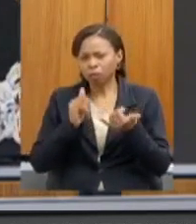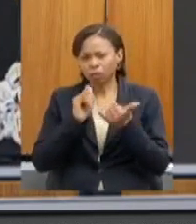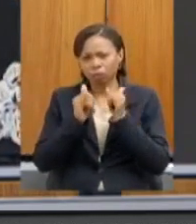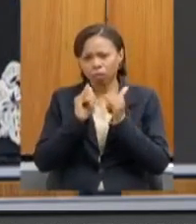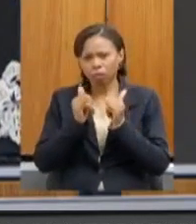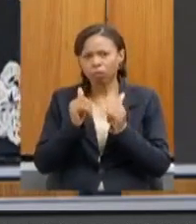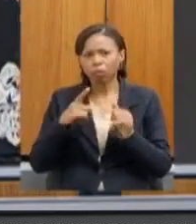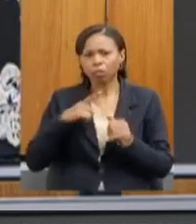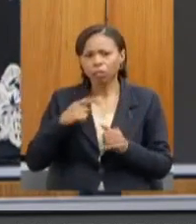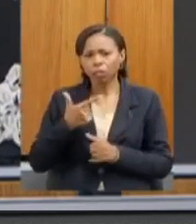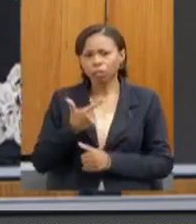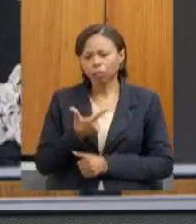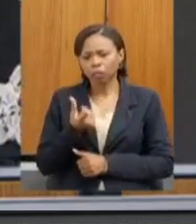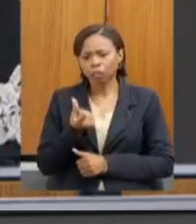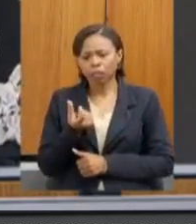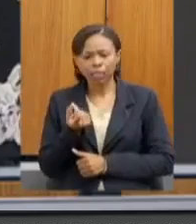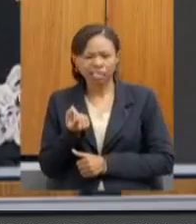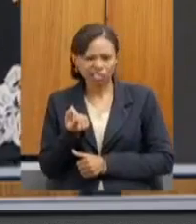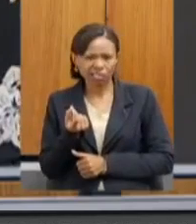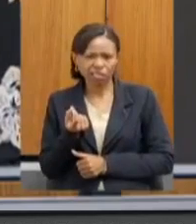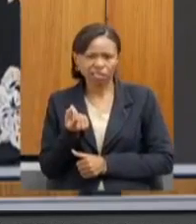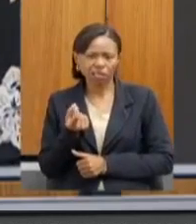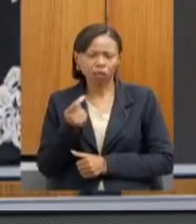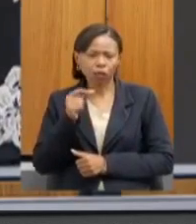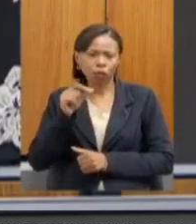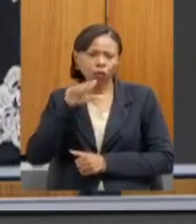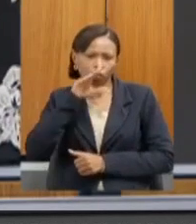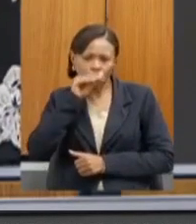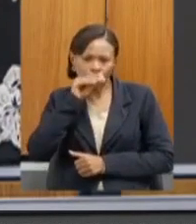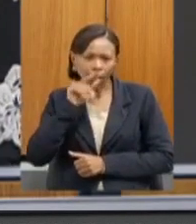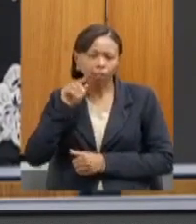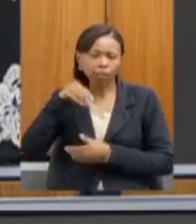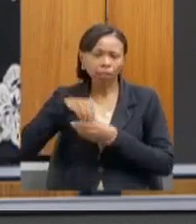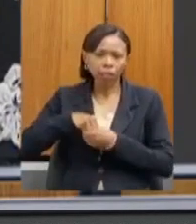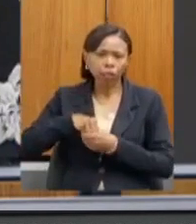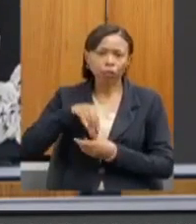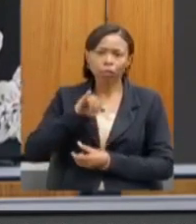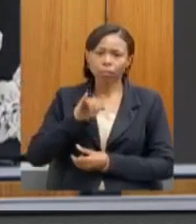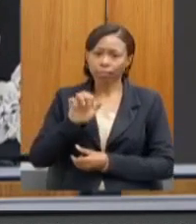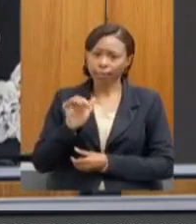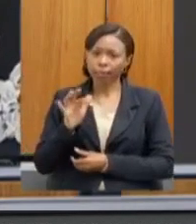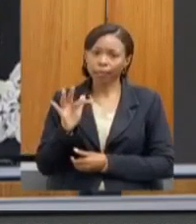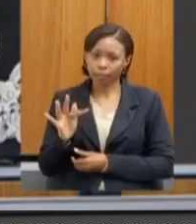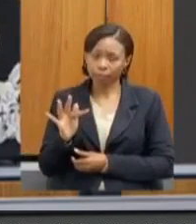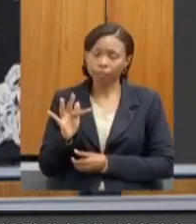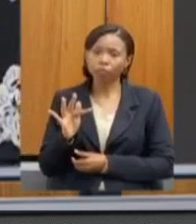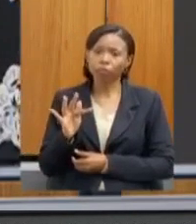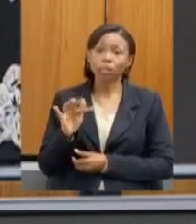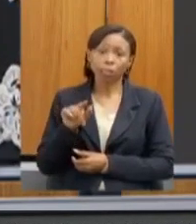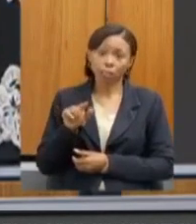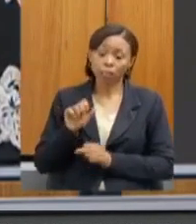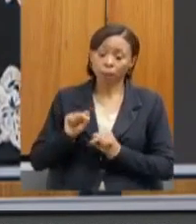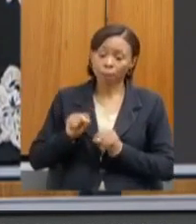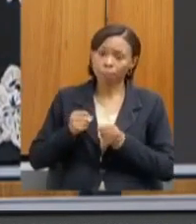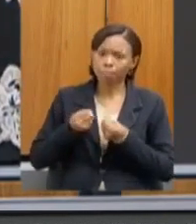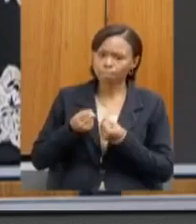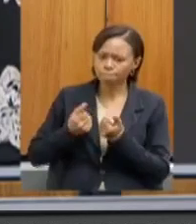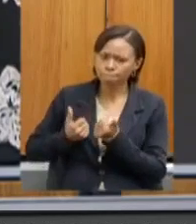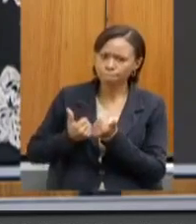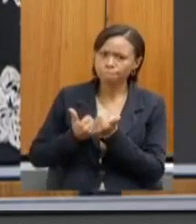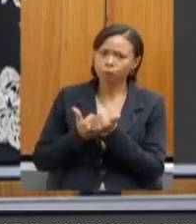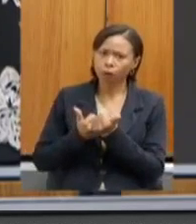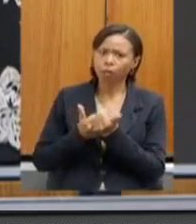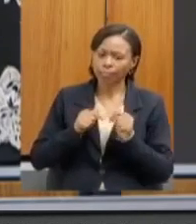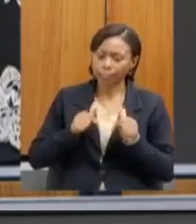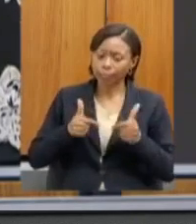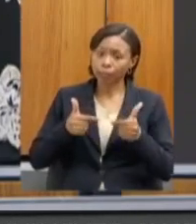cerca de 260 funcionários do Instituto Estadual de Florestas que apoiam essa ação de combate a incêndios